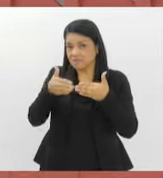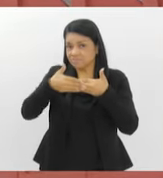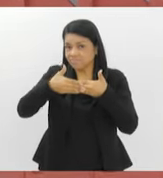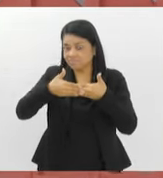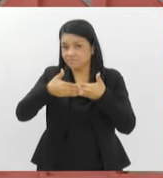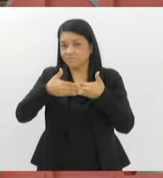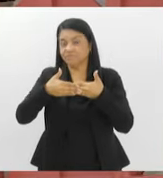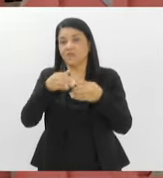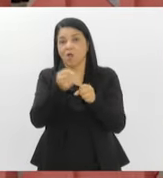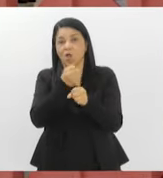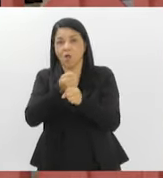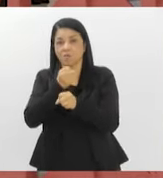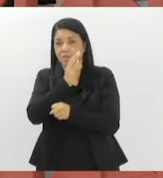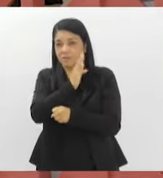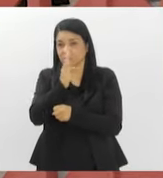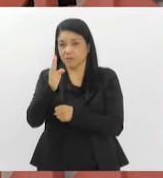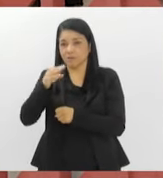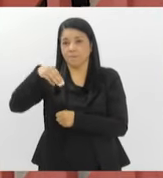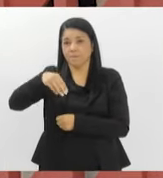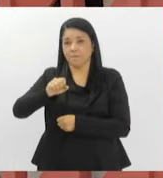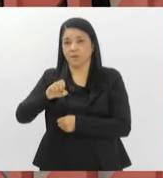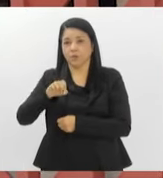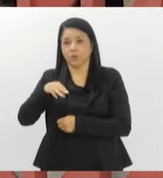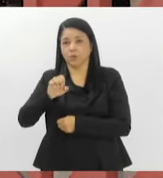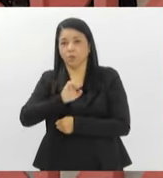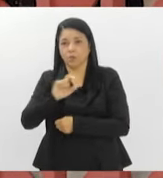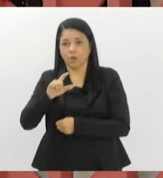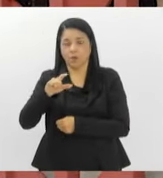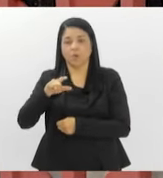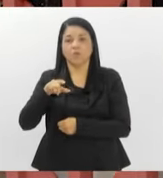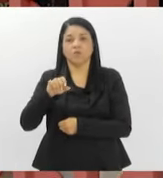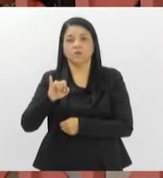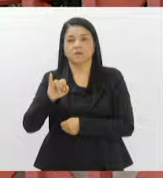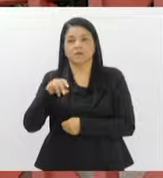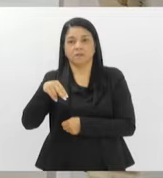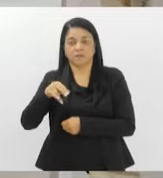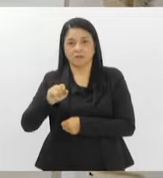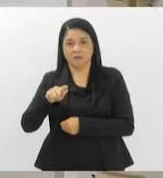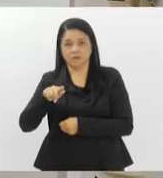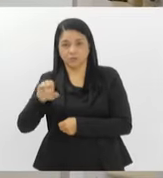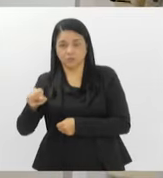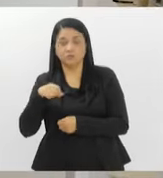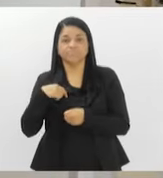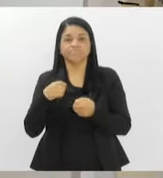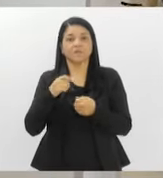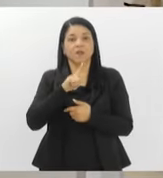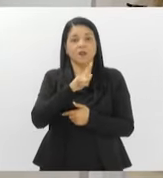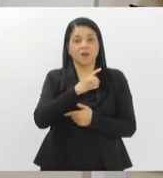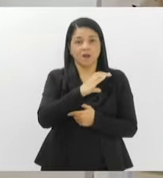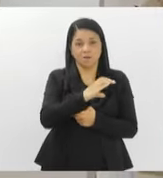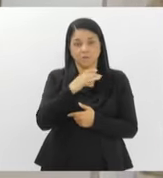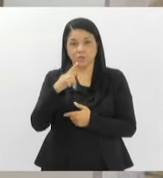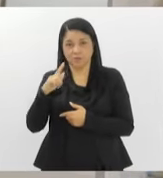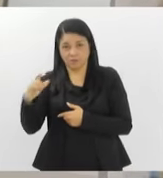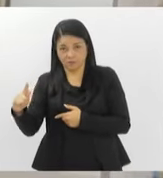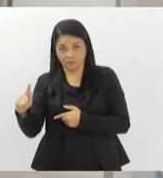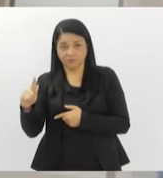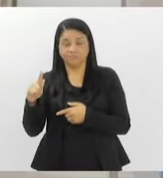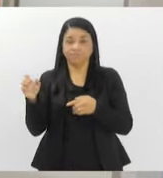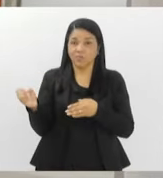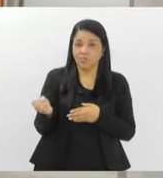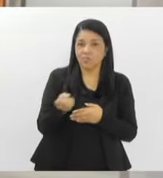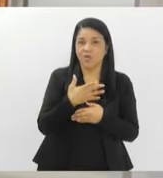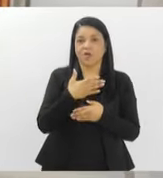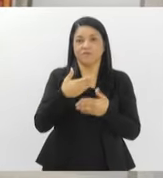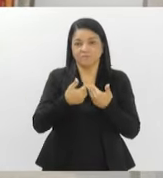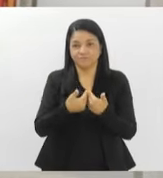intervenções, a Biblioteca Manuel Inácio da Silva Varengue, em Campo Grande, na Zona Oeste, foi reinaugurada de cara nove e passou a integrar o